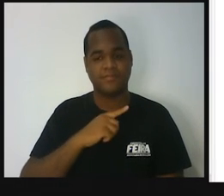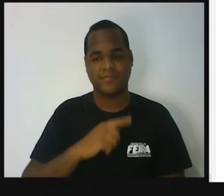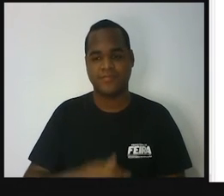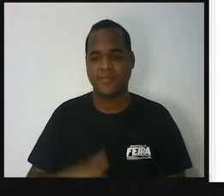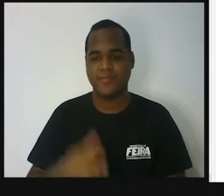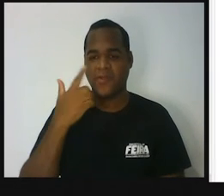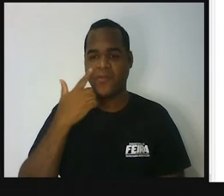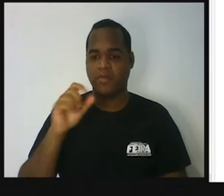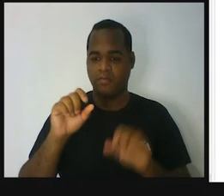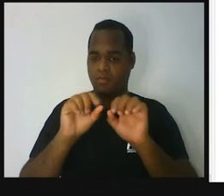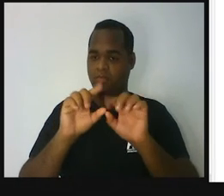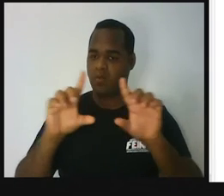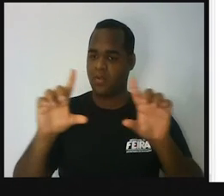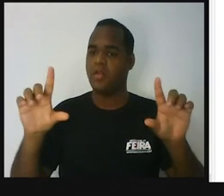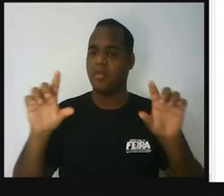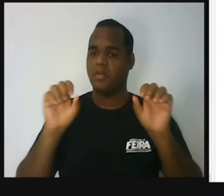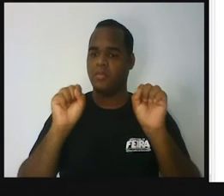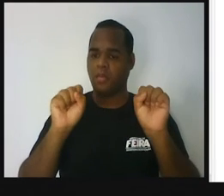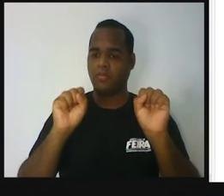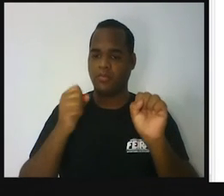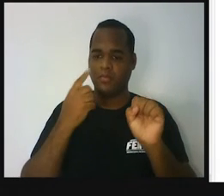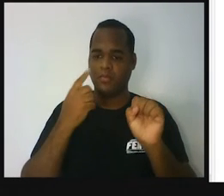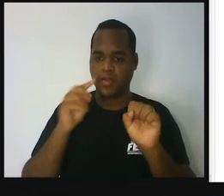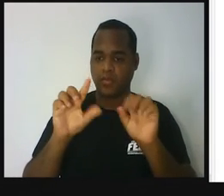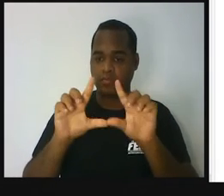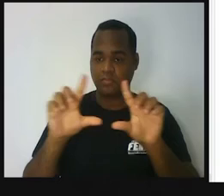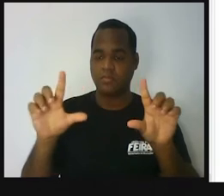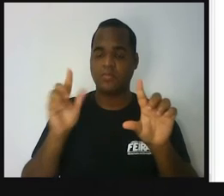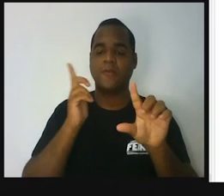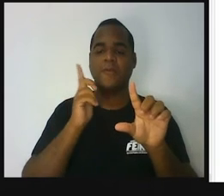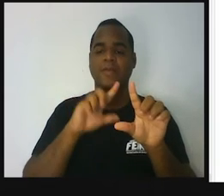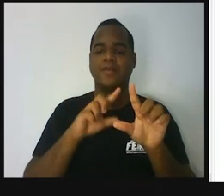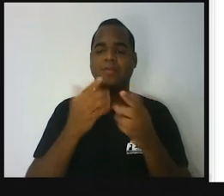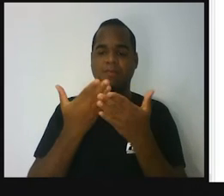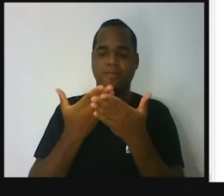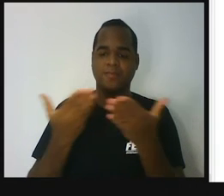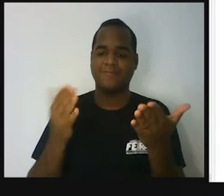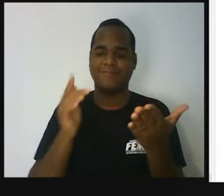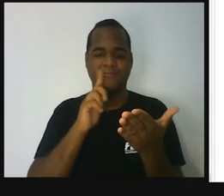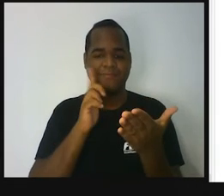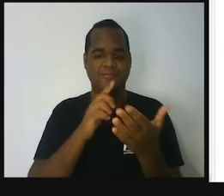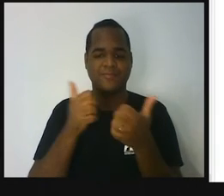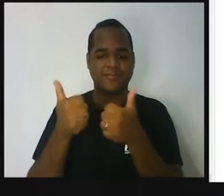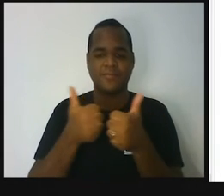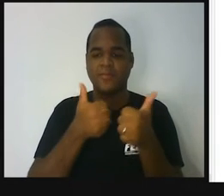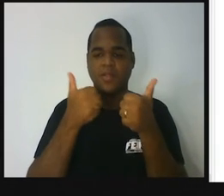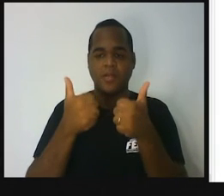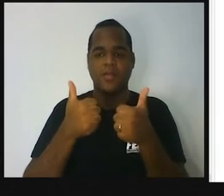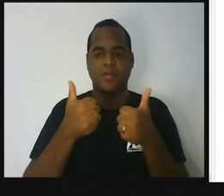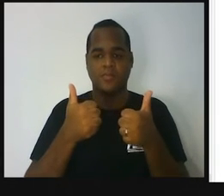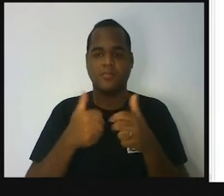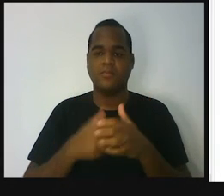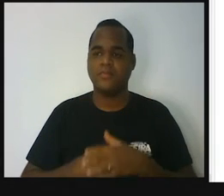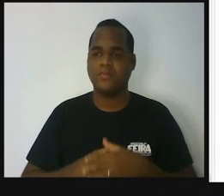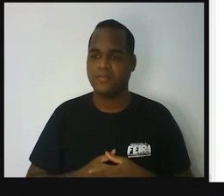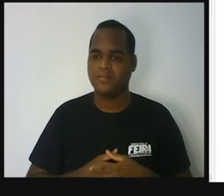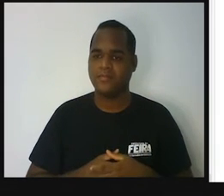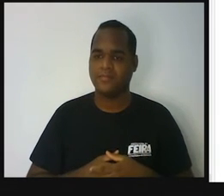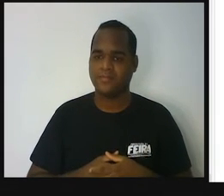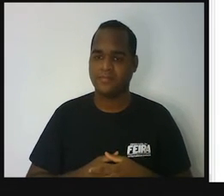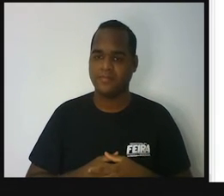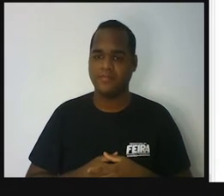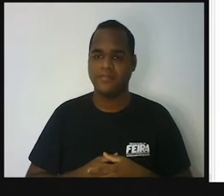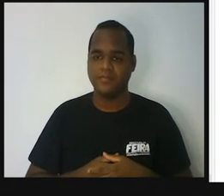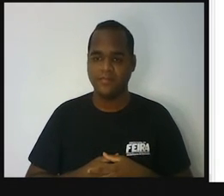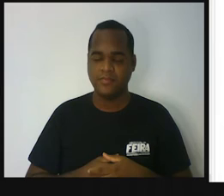grandão para você conseguir ver direitinho. Certo? Ó. Bacana.